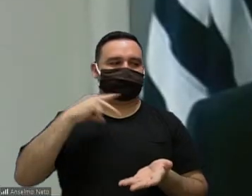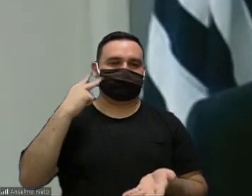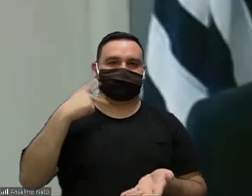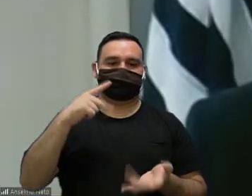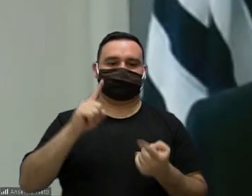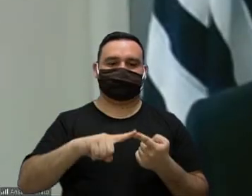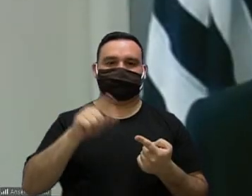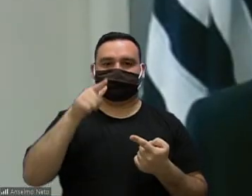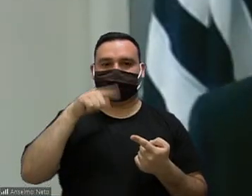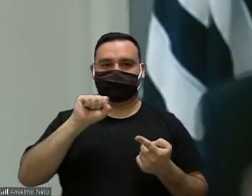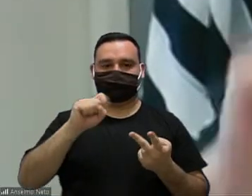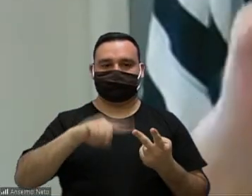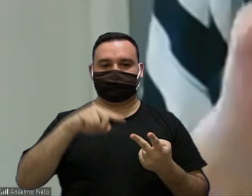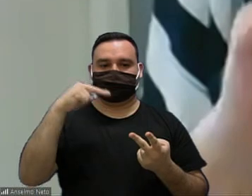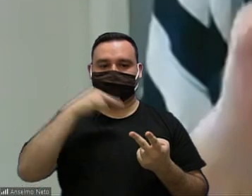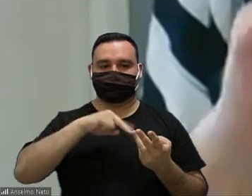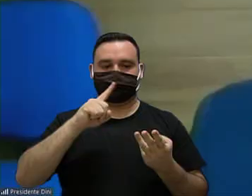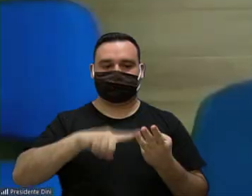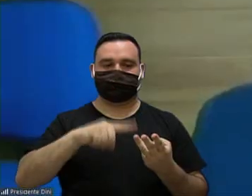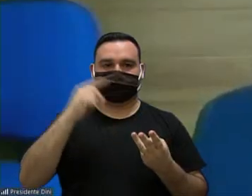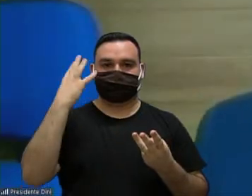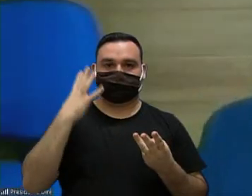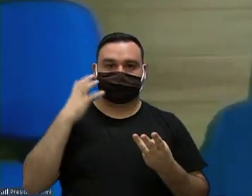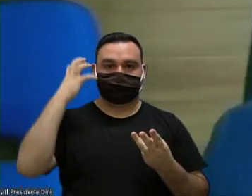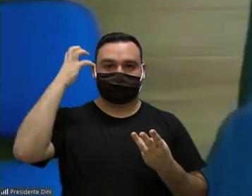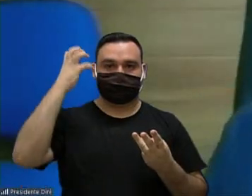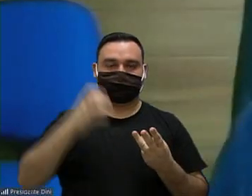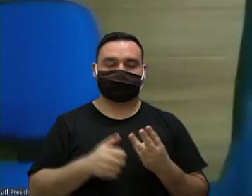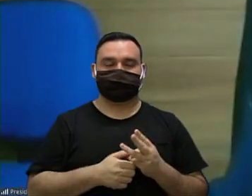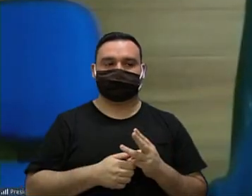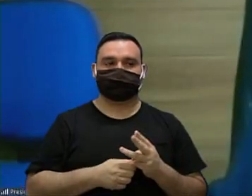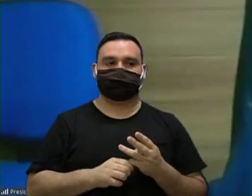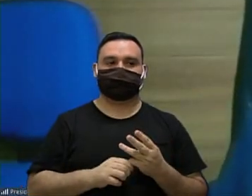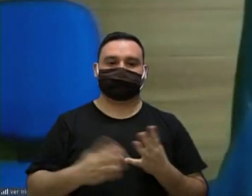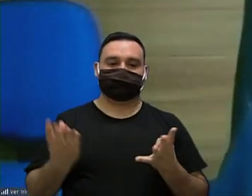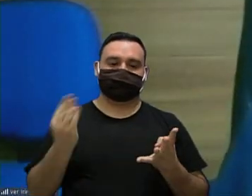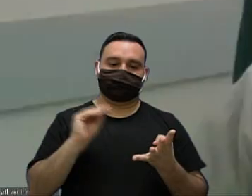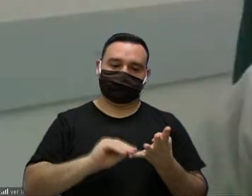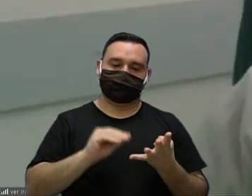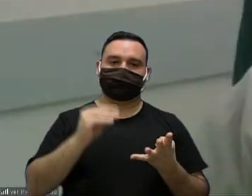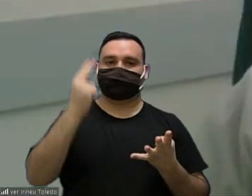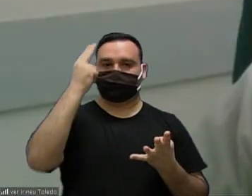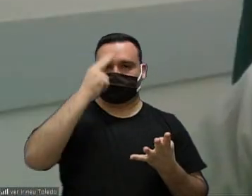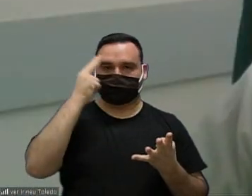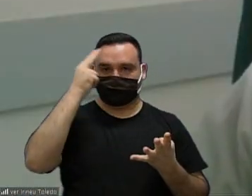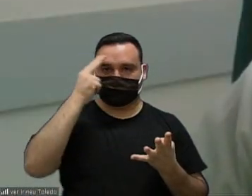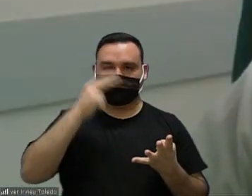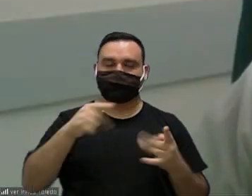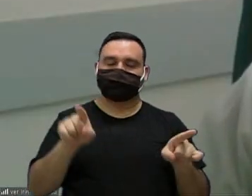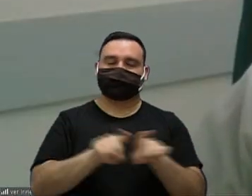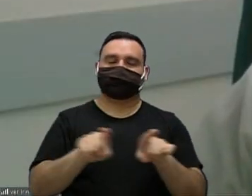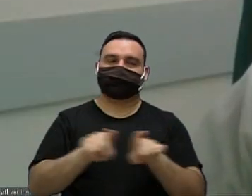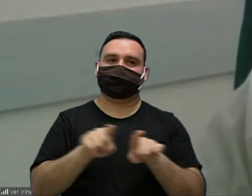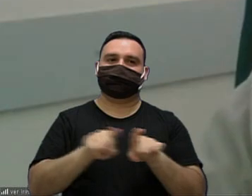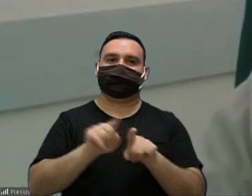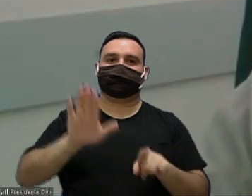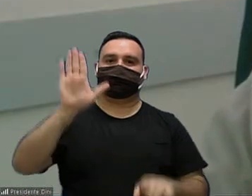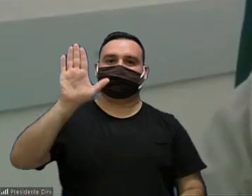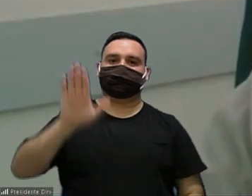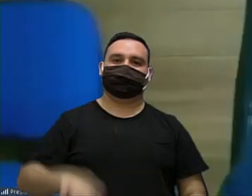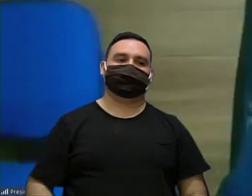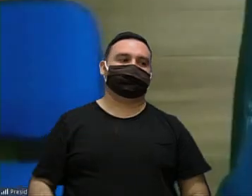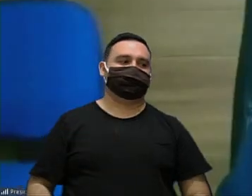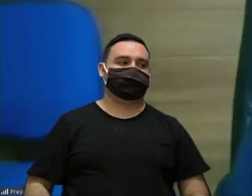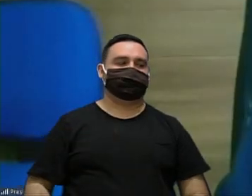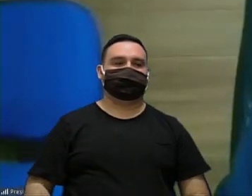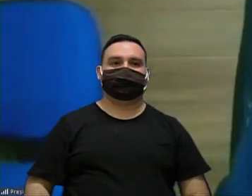vereador Luiz Santos Anselmo Neto e Fernanda Garcia me inscreve também então Dini só levantar a mãozinha